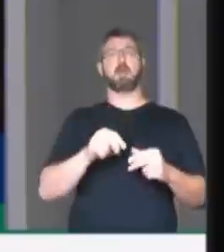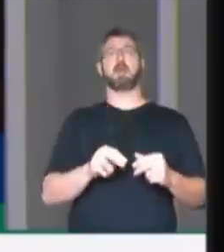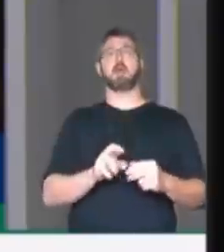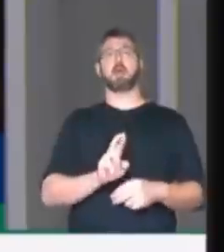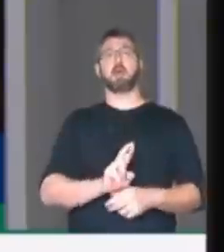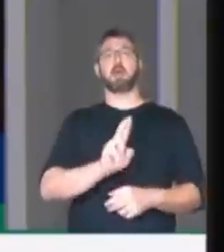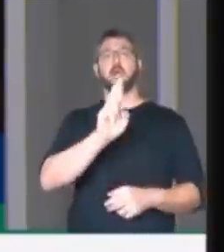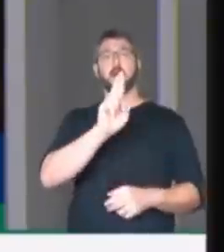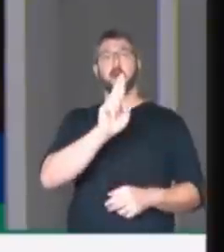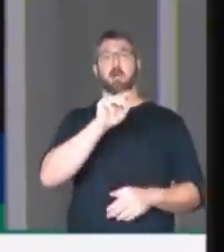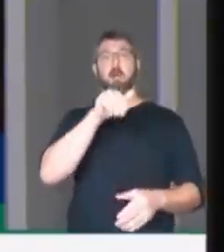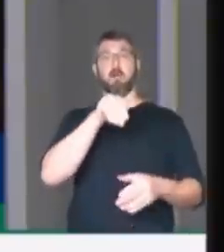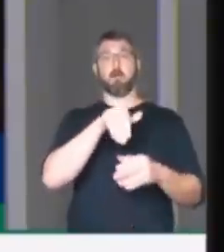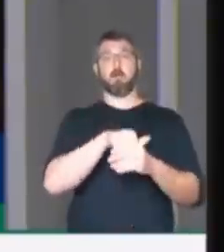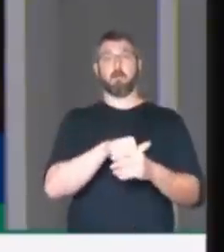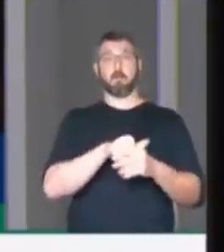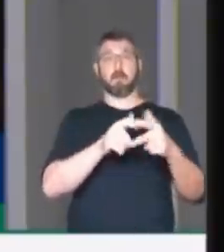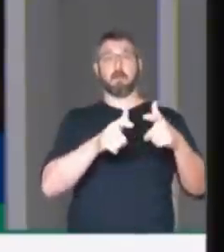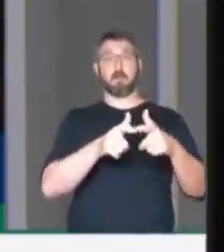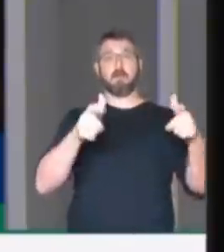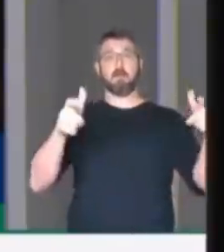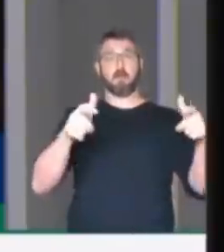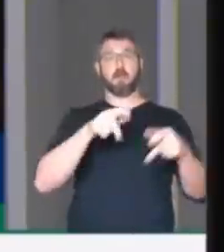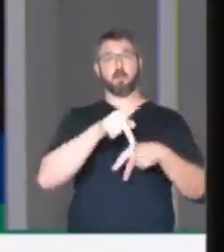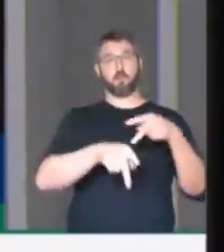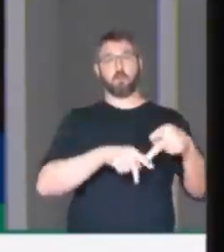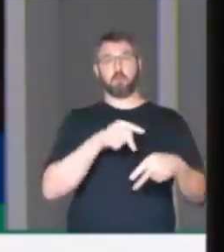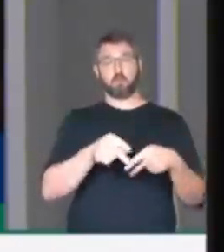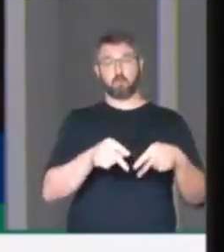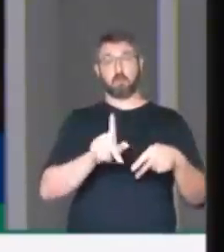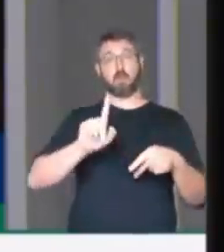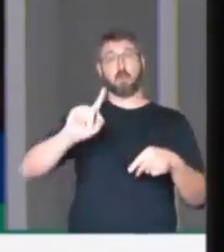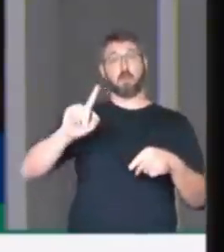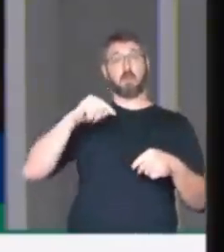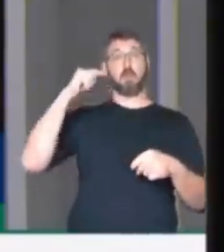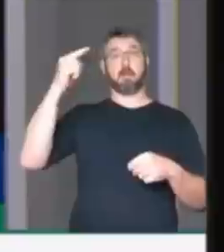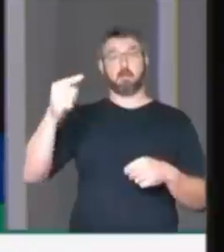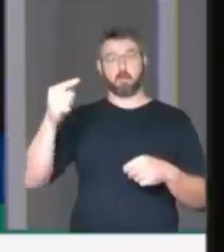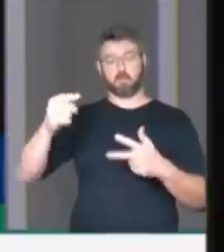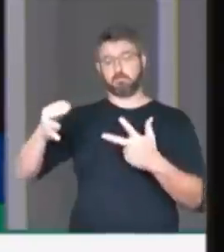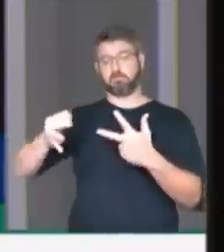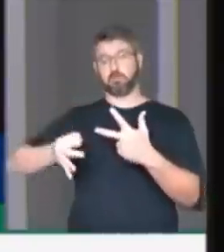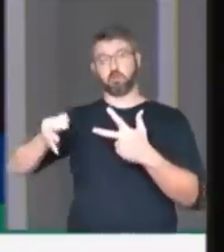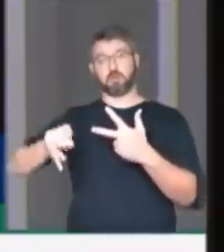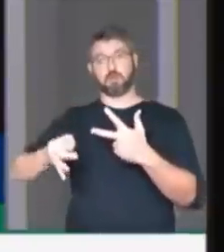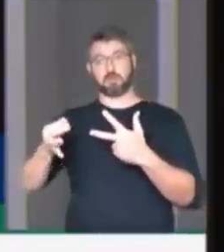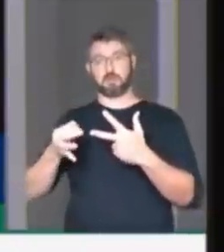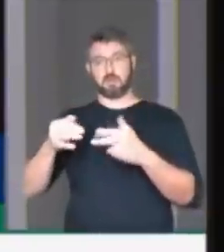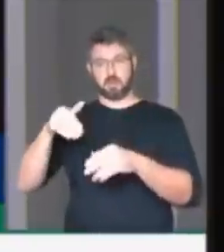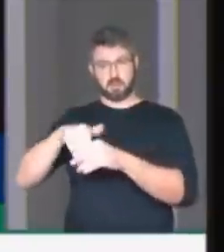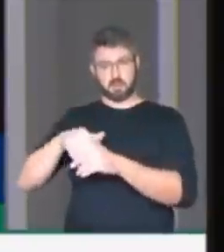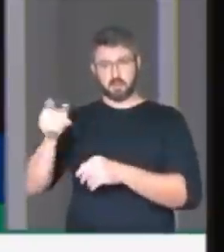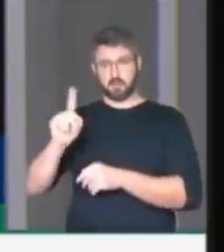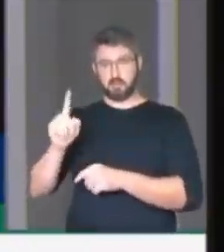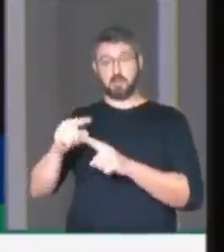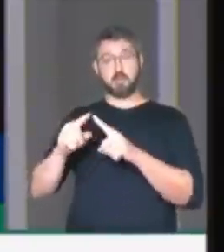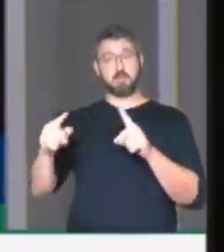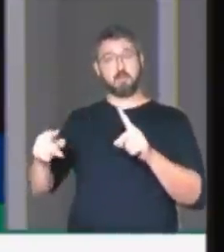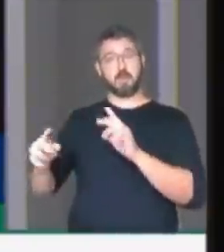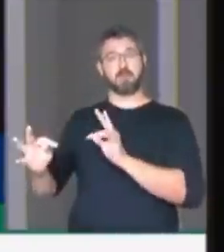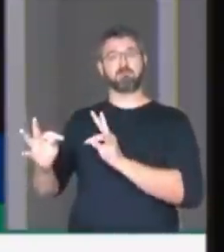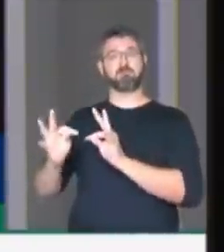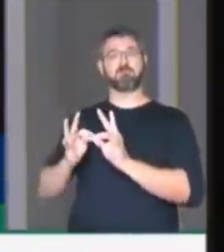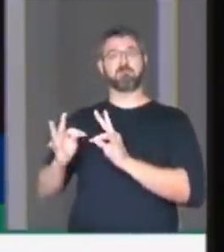votação da maioria e, após isso, o judiciário, não eleito, mas de natureza